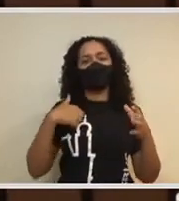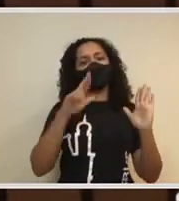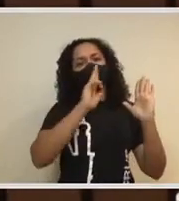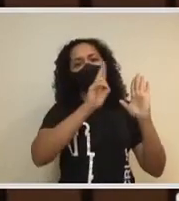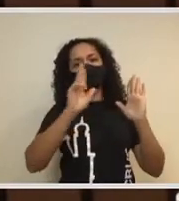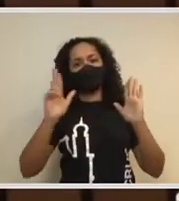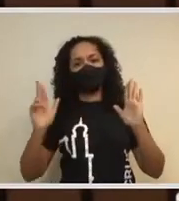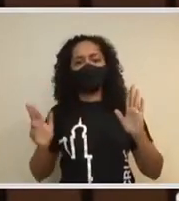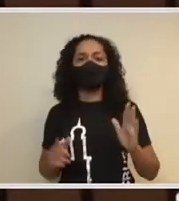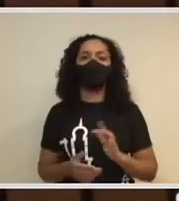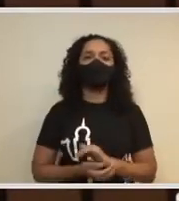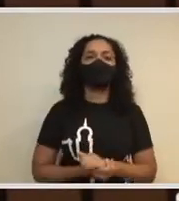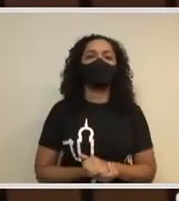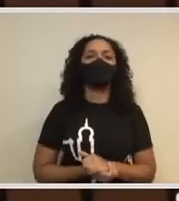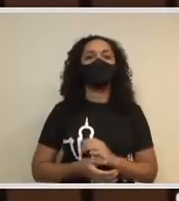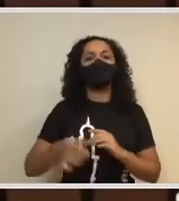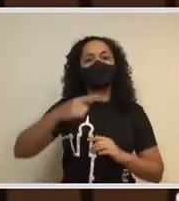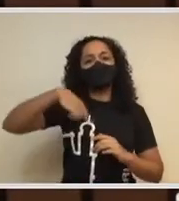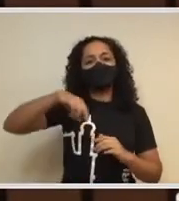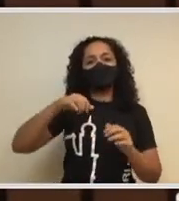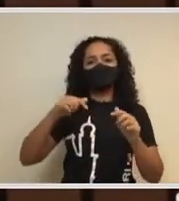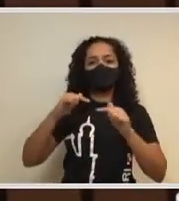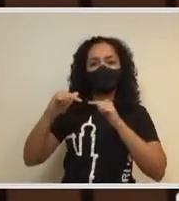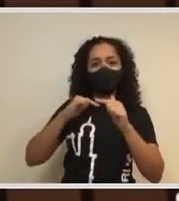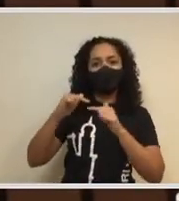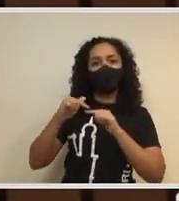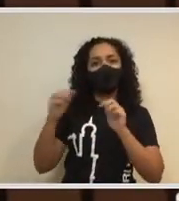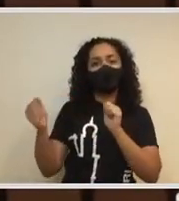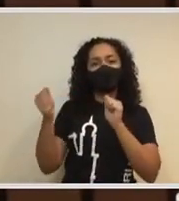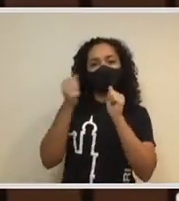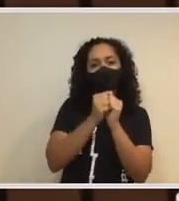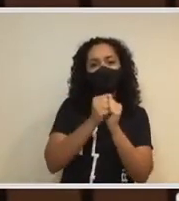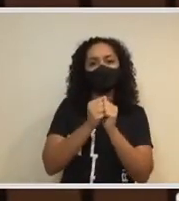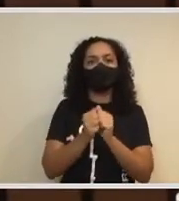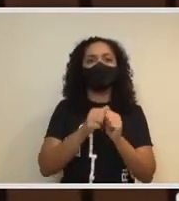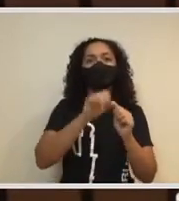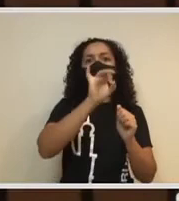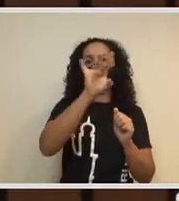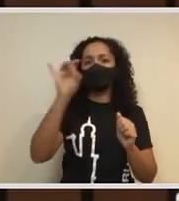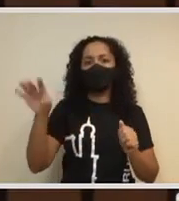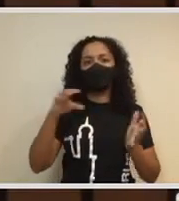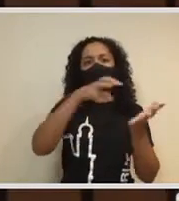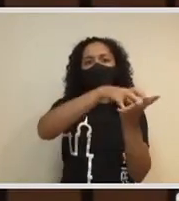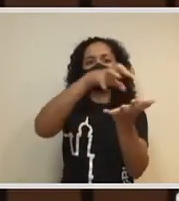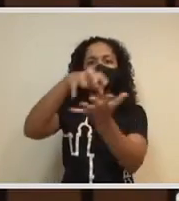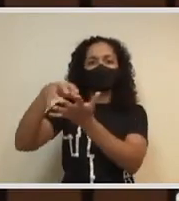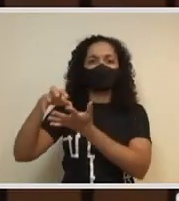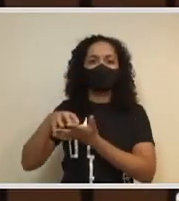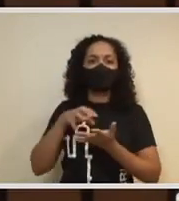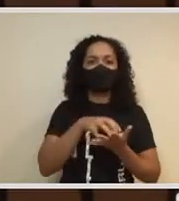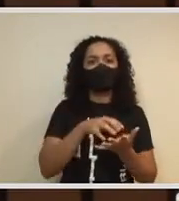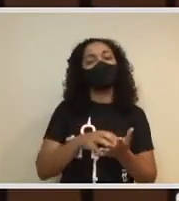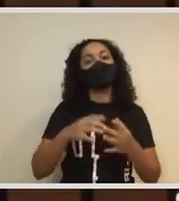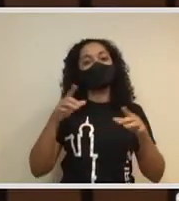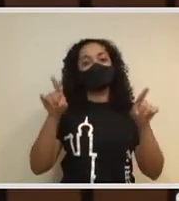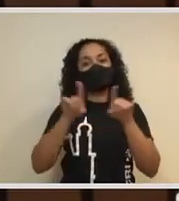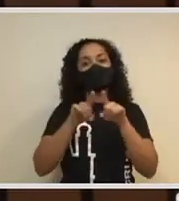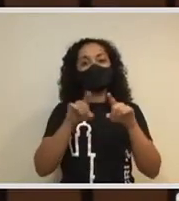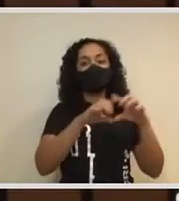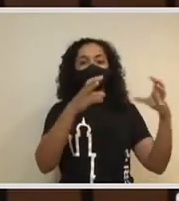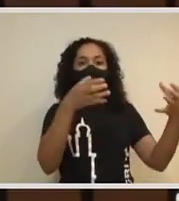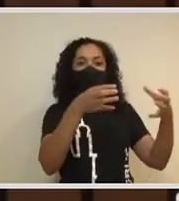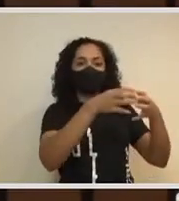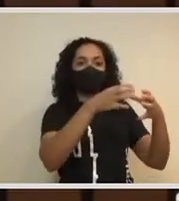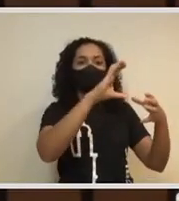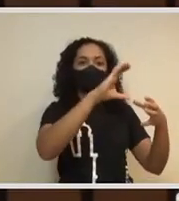a todos que atuam conosco em cada uma dessas estruturas, e também ao Conselho Deliberativo,